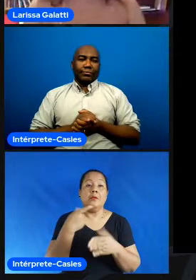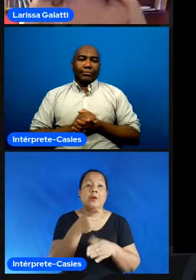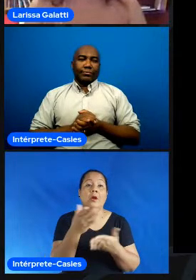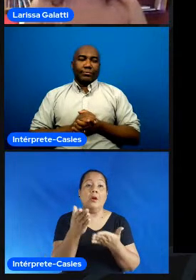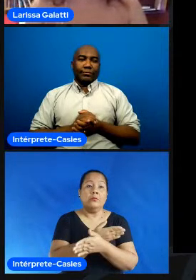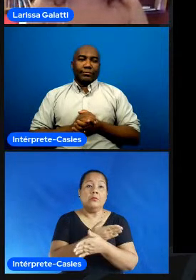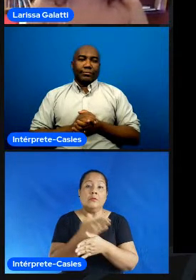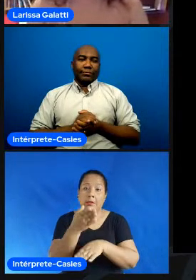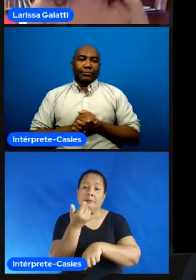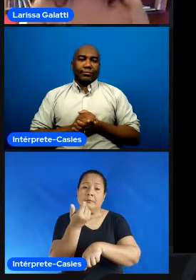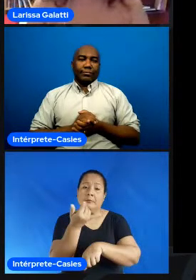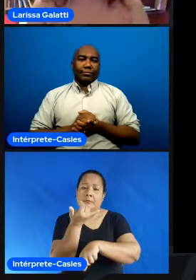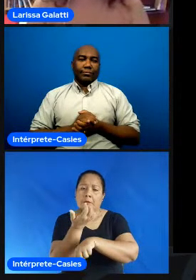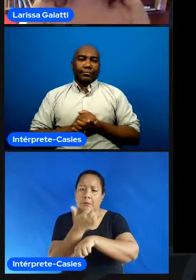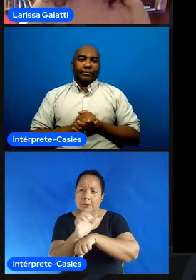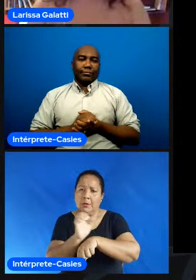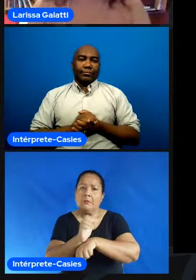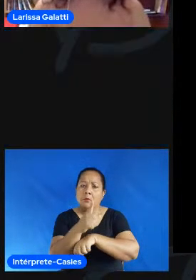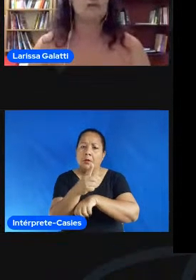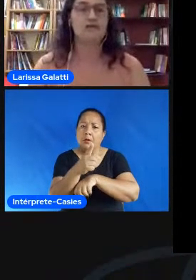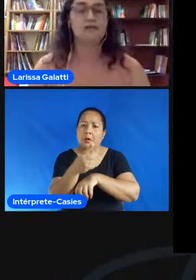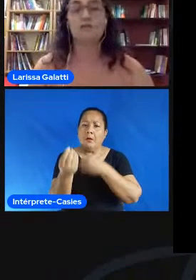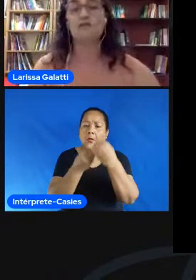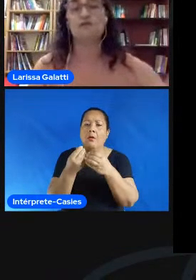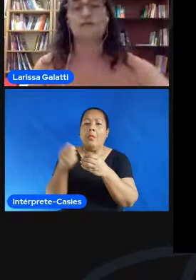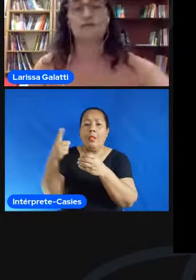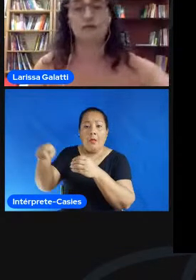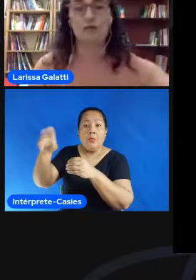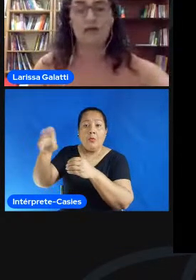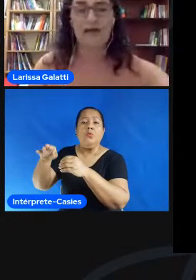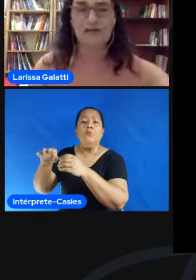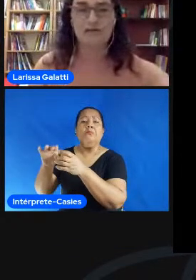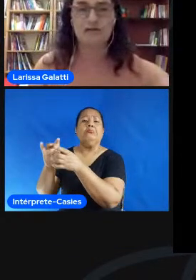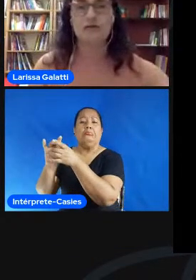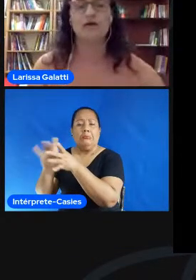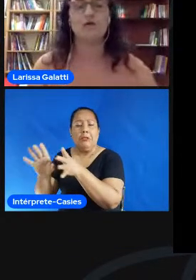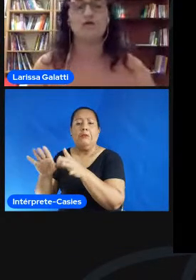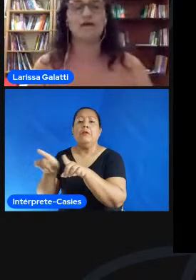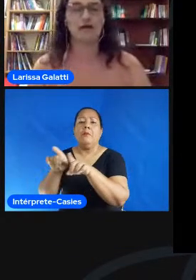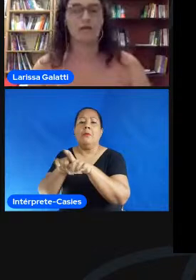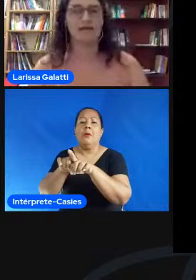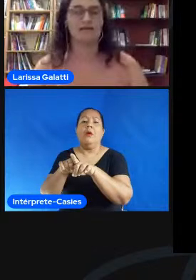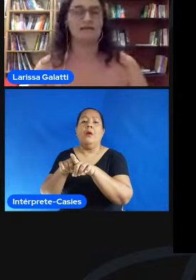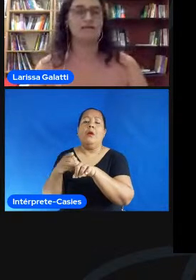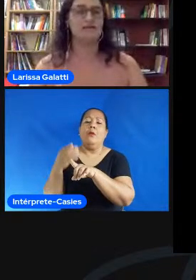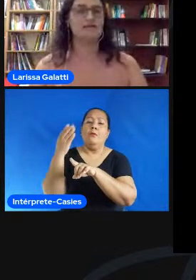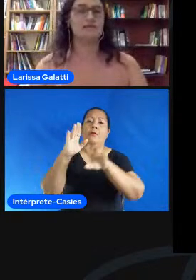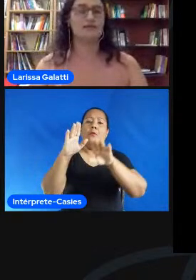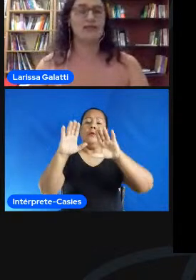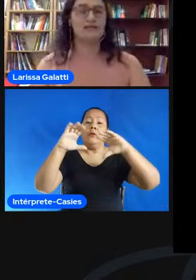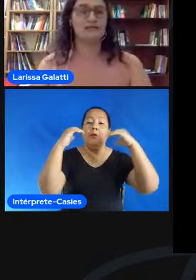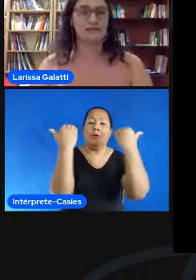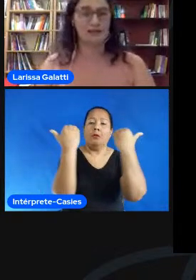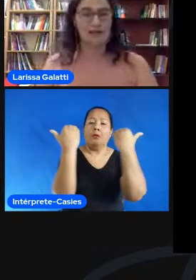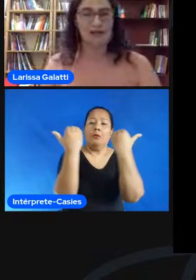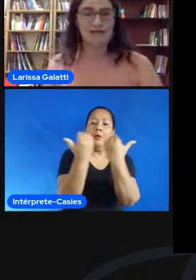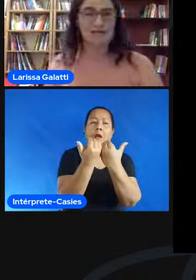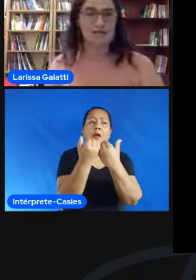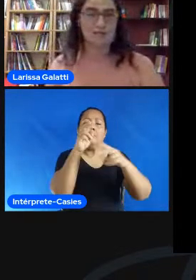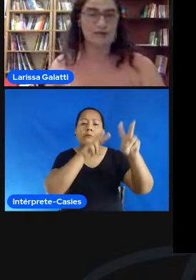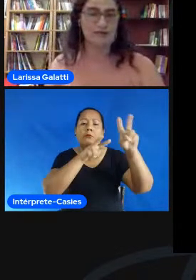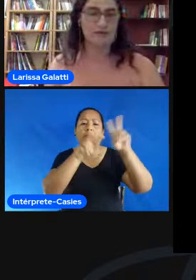suporte da minha instituição que permitiu que eu fizesse isso que permitiu que eu fosse a congressos contar como é que foi essa experiência essa